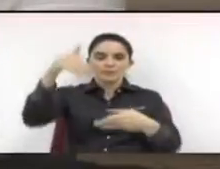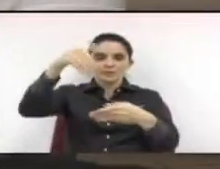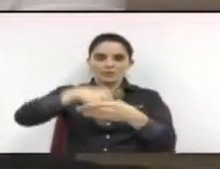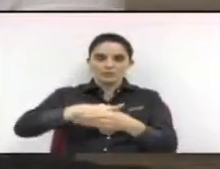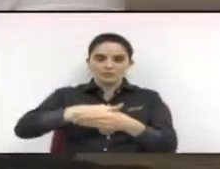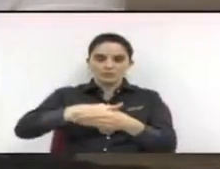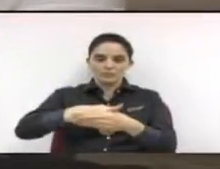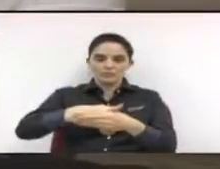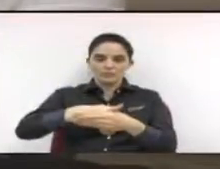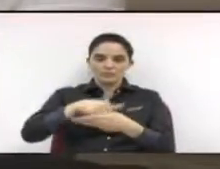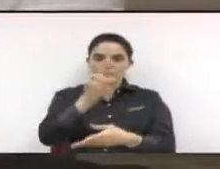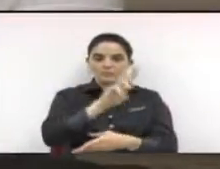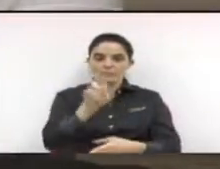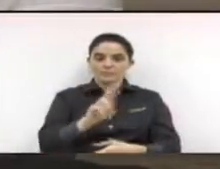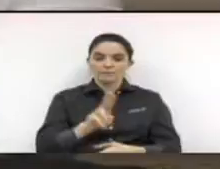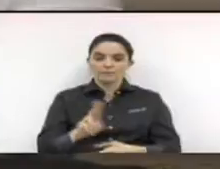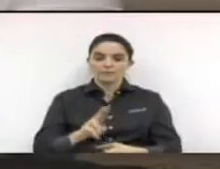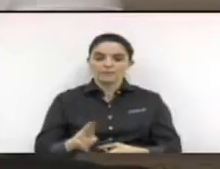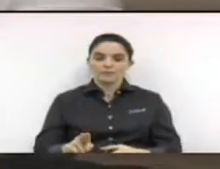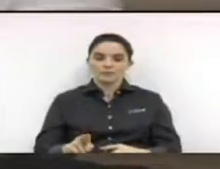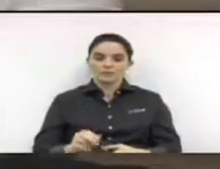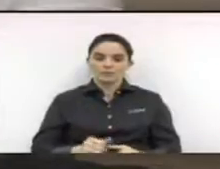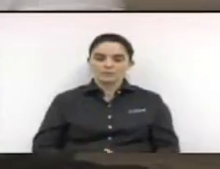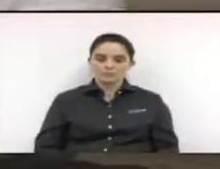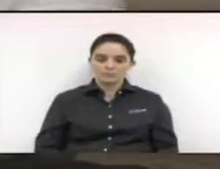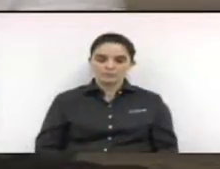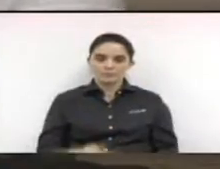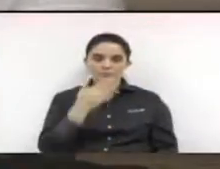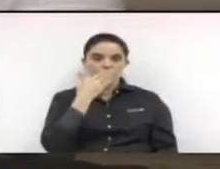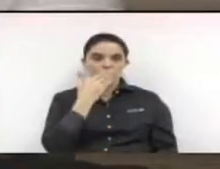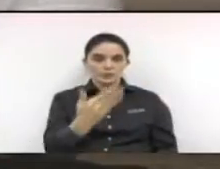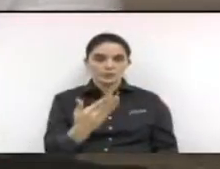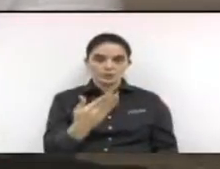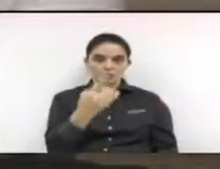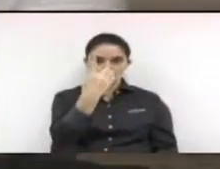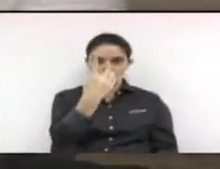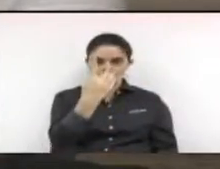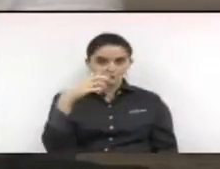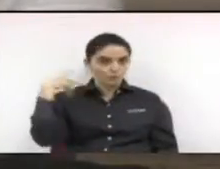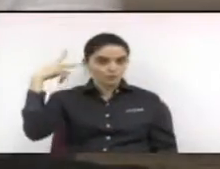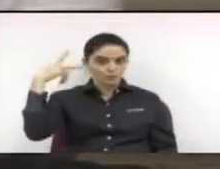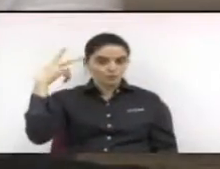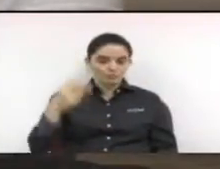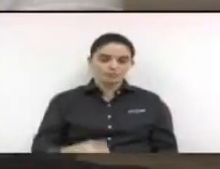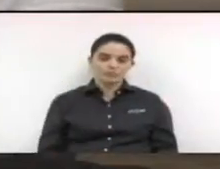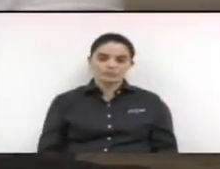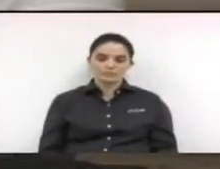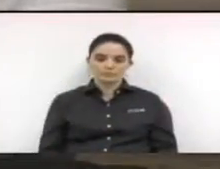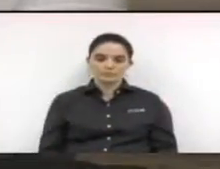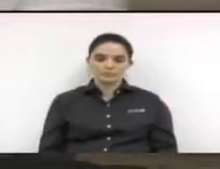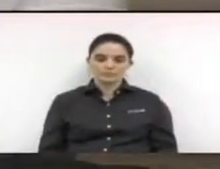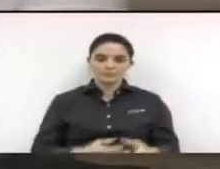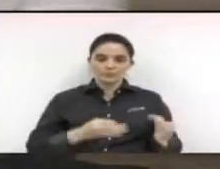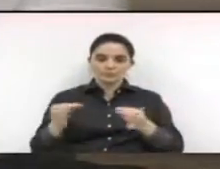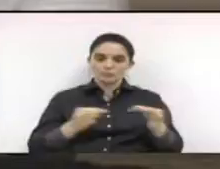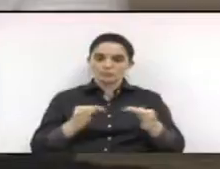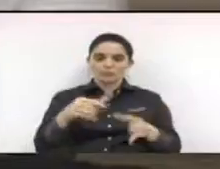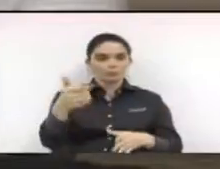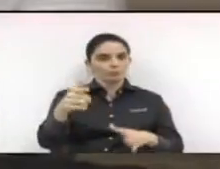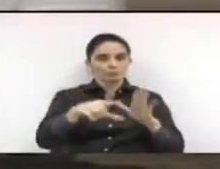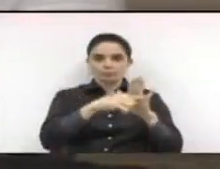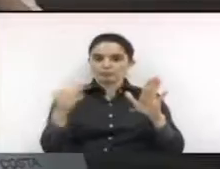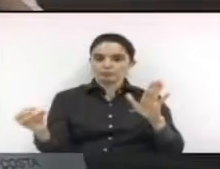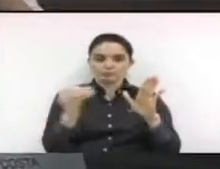voto é nominal por um requerimento de um vereador projeto não